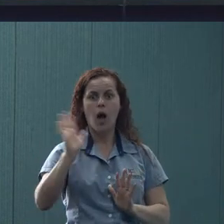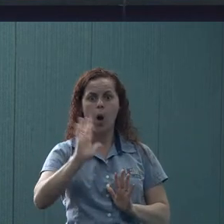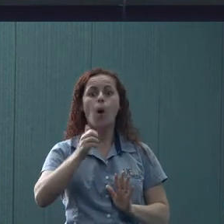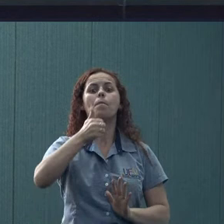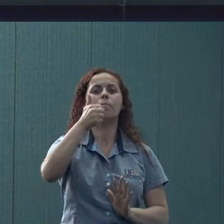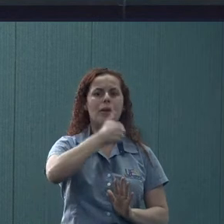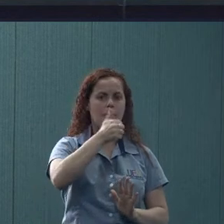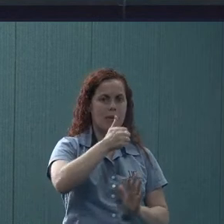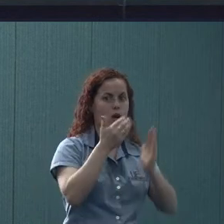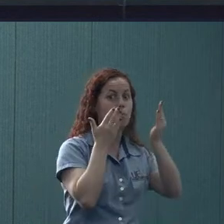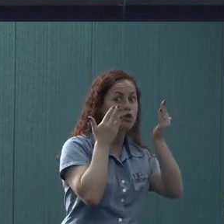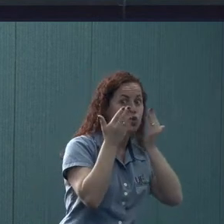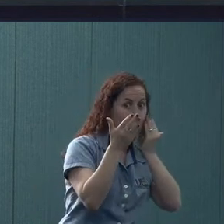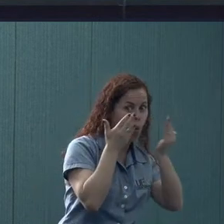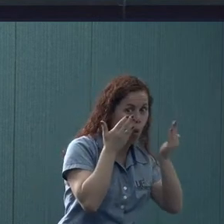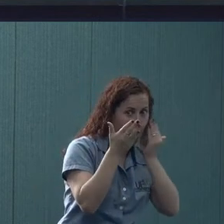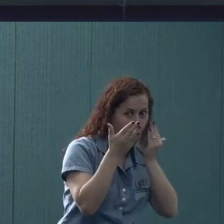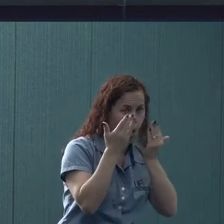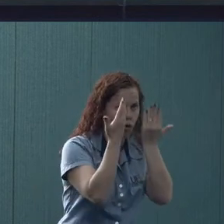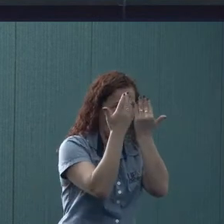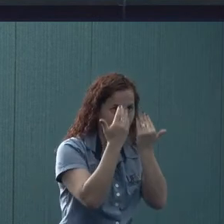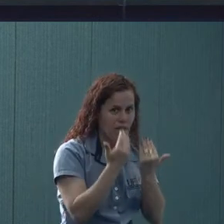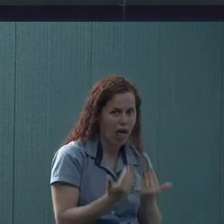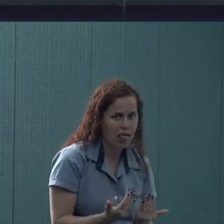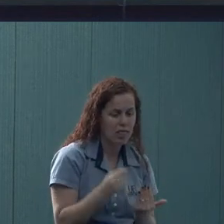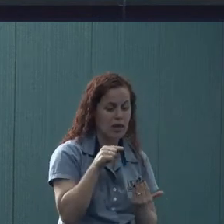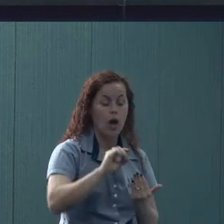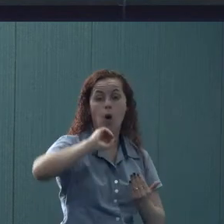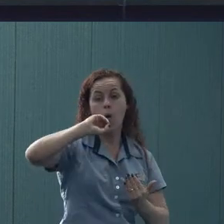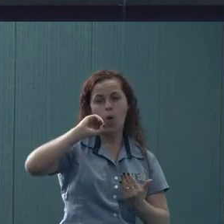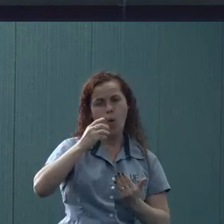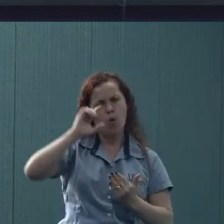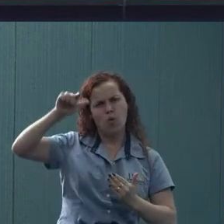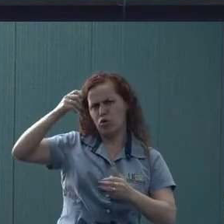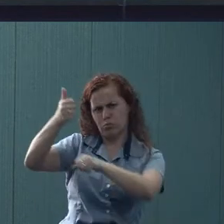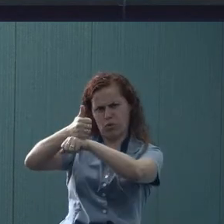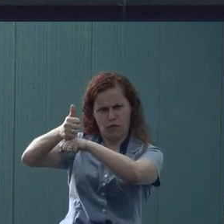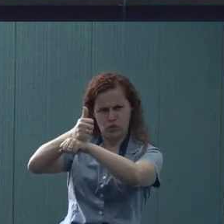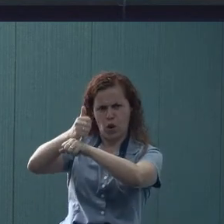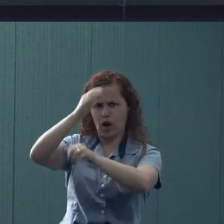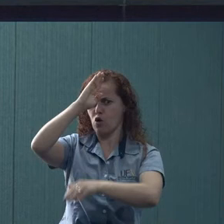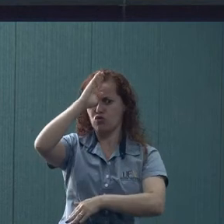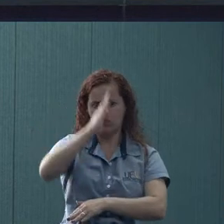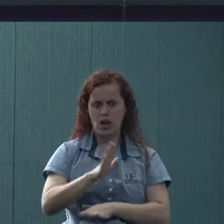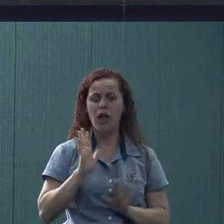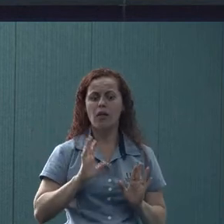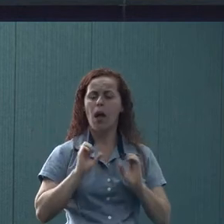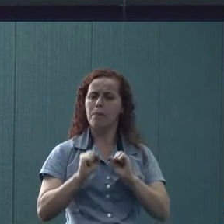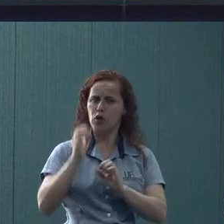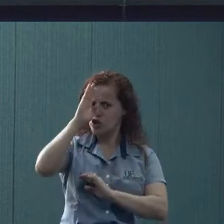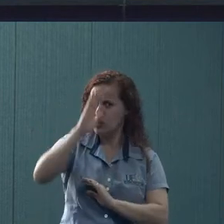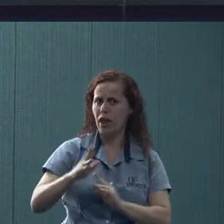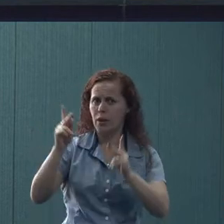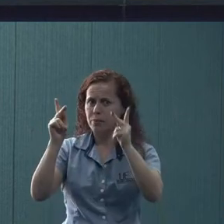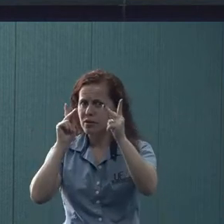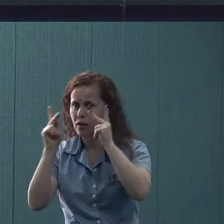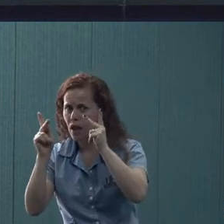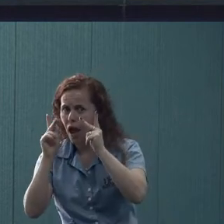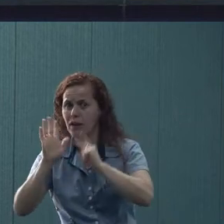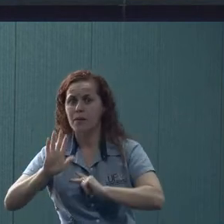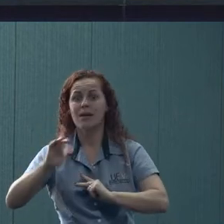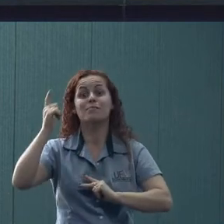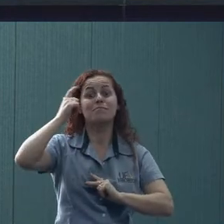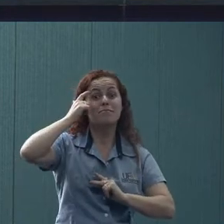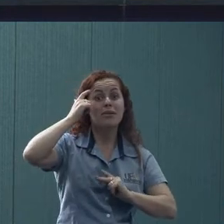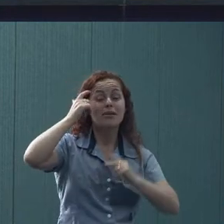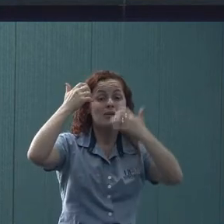passa por um psicólogo, ou se já tiver um encaminhamento de um outro profissional, diretamente pode ir para o psiquiatra. Mas a gente tem